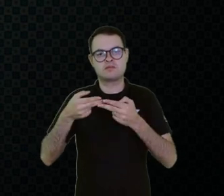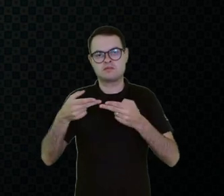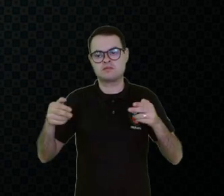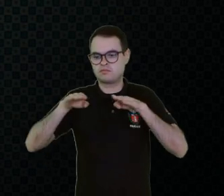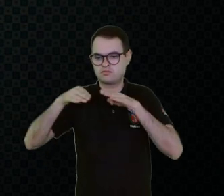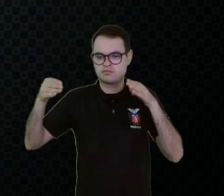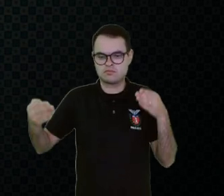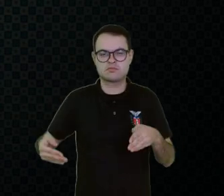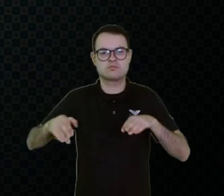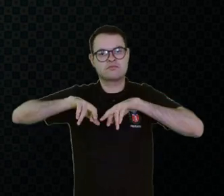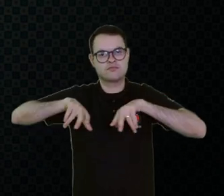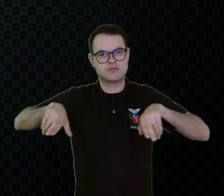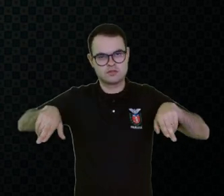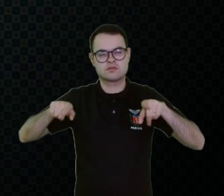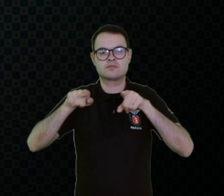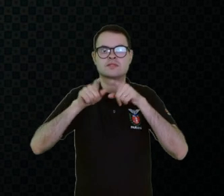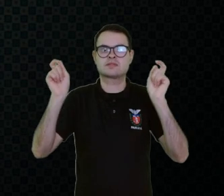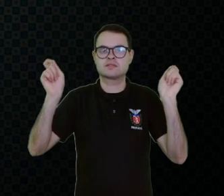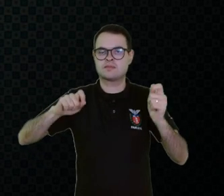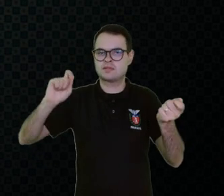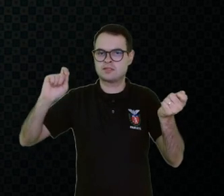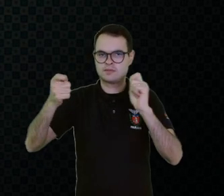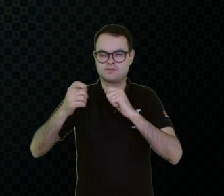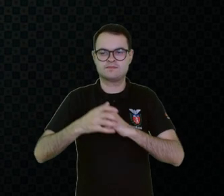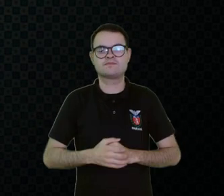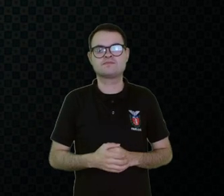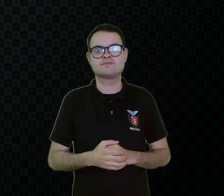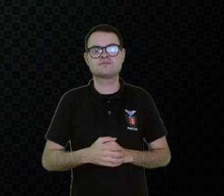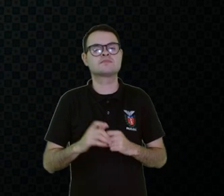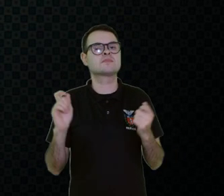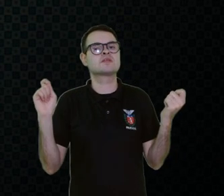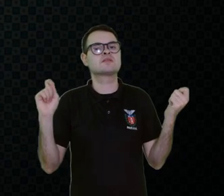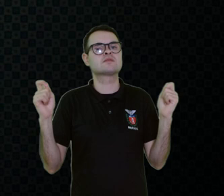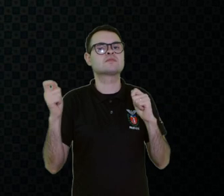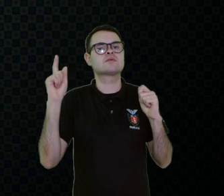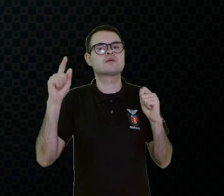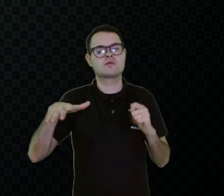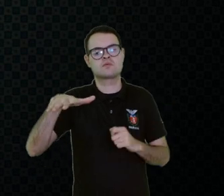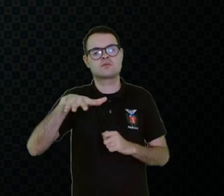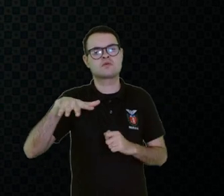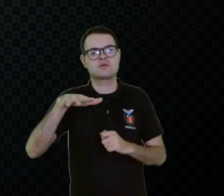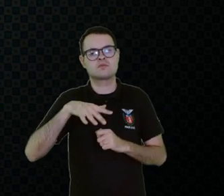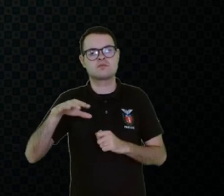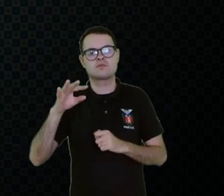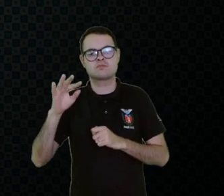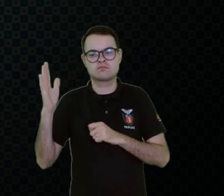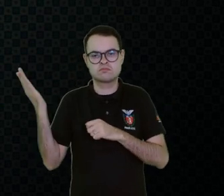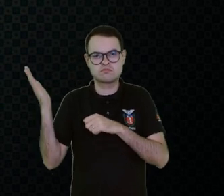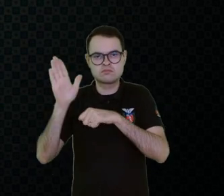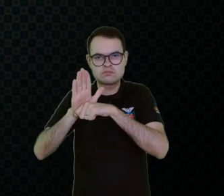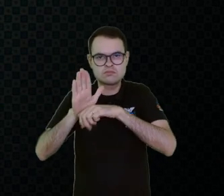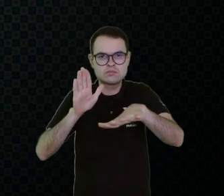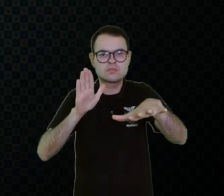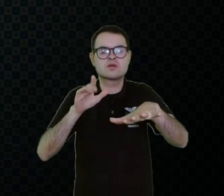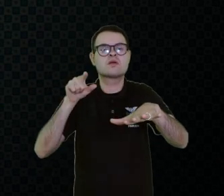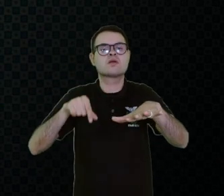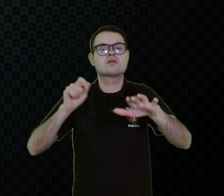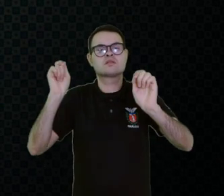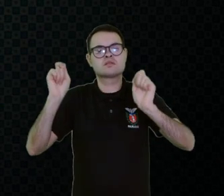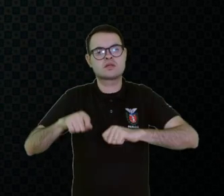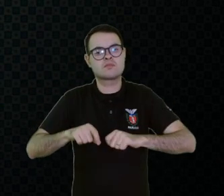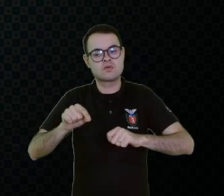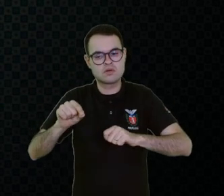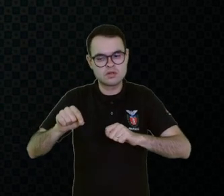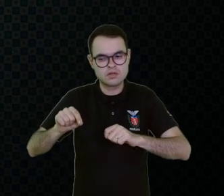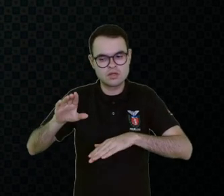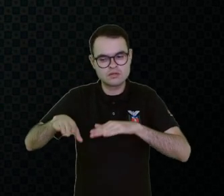pode adaptar. Então, a adaptação, ela é um ramo da tecnologia assistiva, que pode, desde modificar